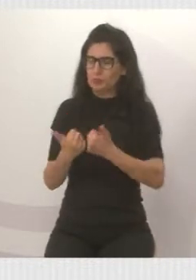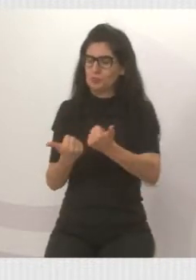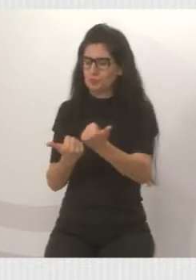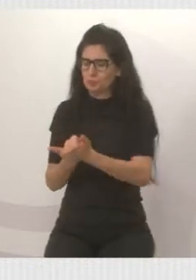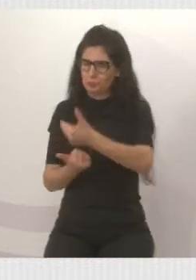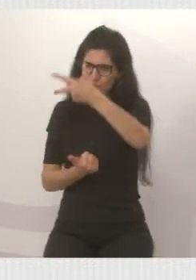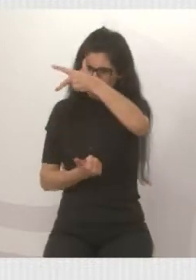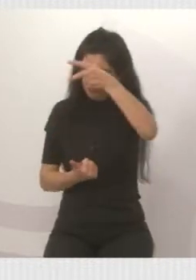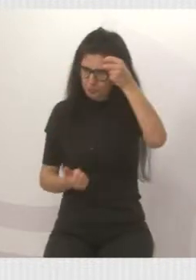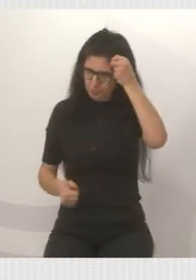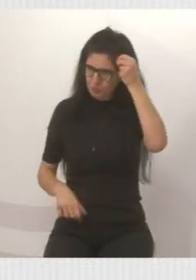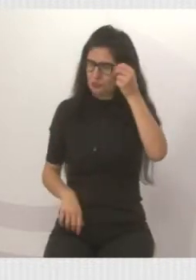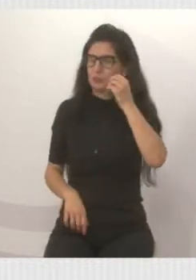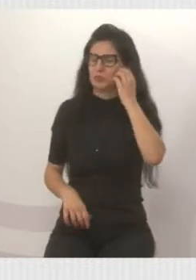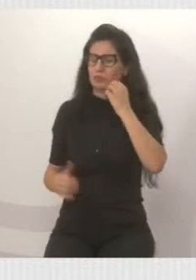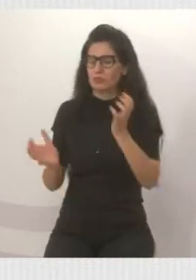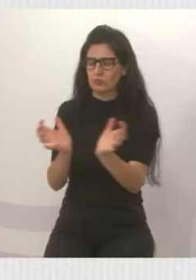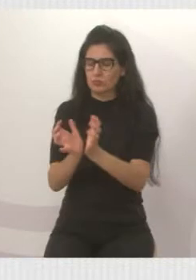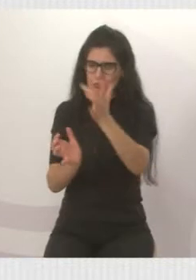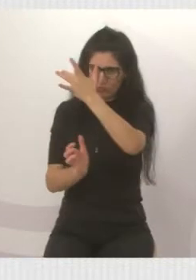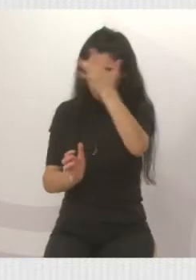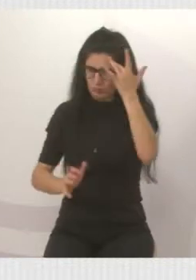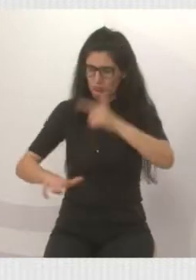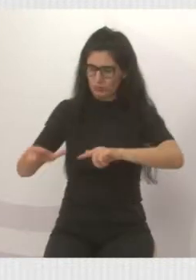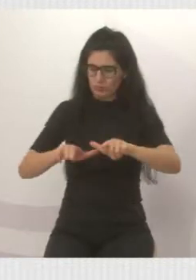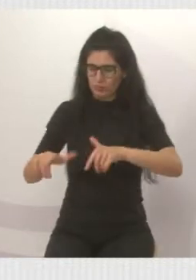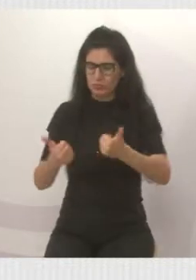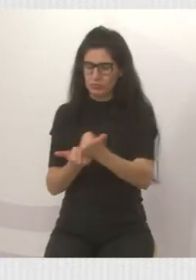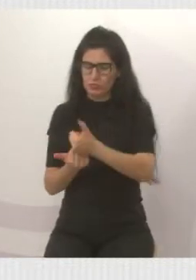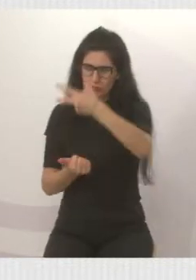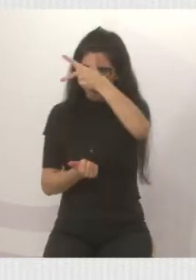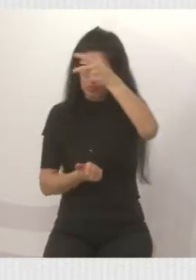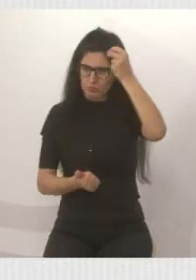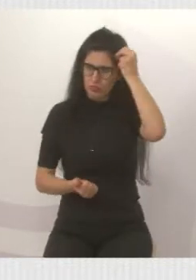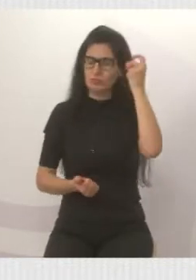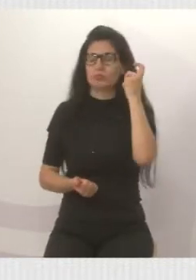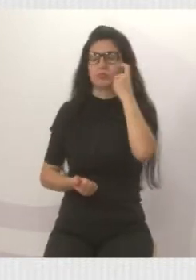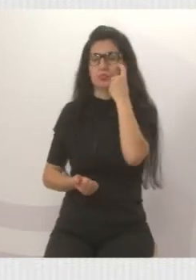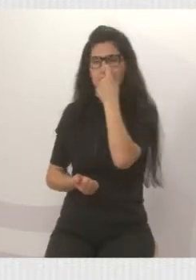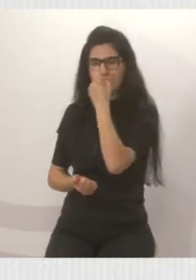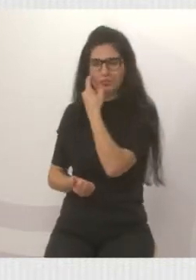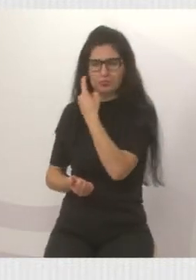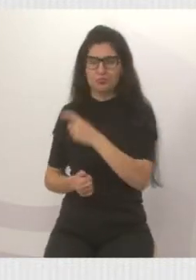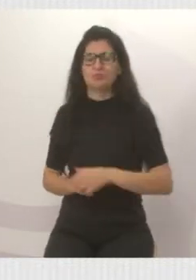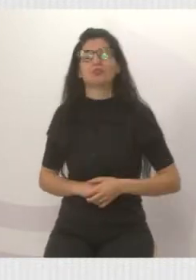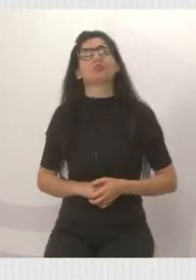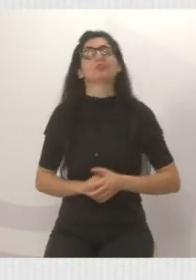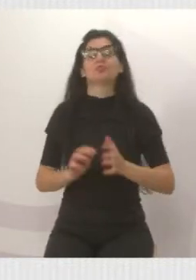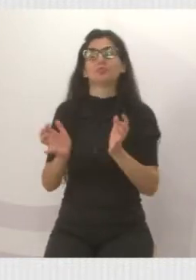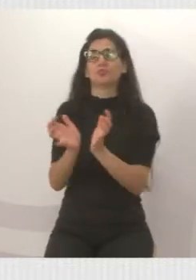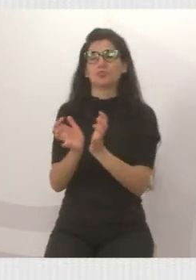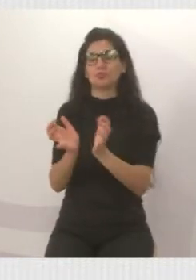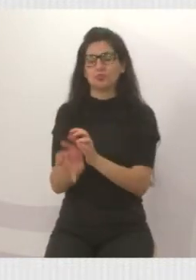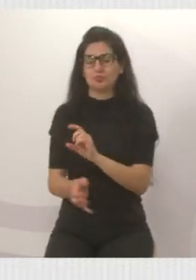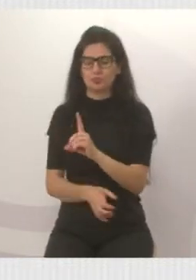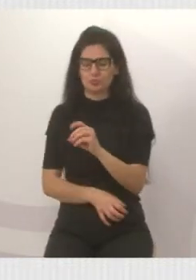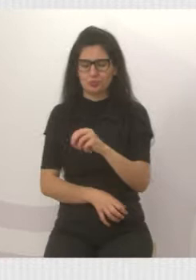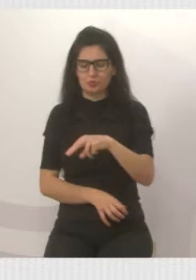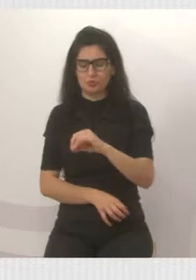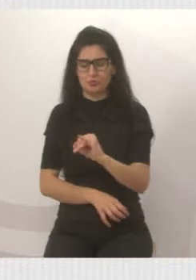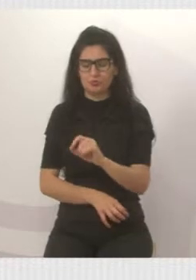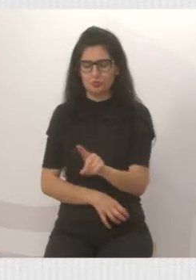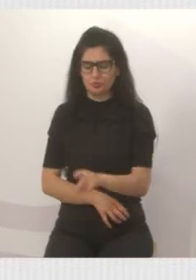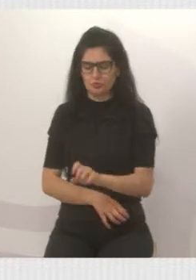superprefeitura, na Avenida dos Migrantes, bairro Paio Quimilua. Isso aqui é a equipe do Donizete. Agora